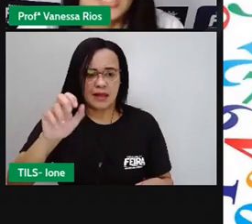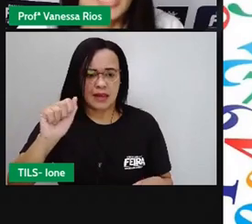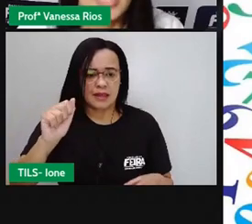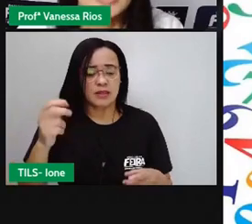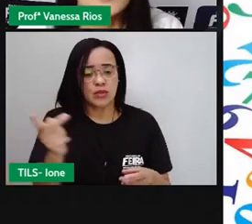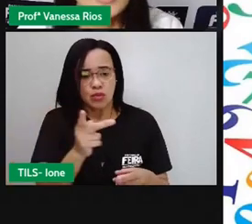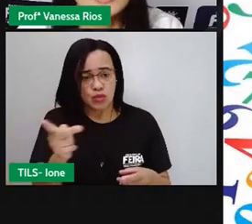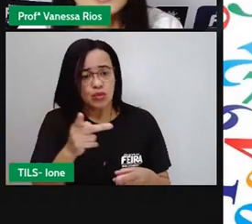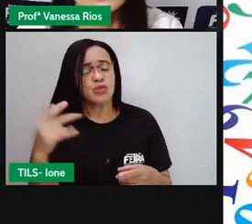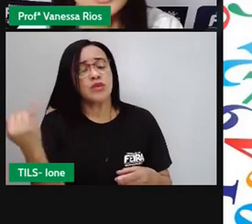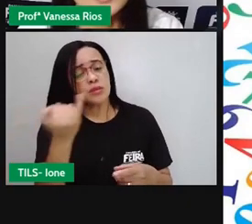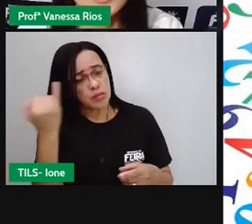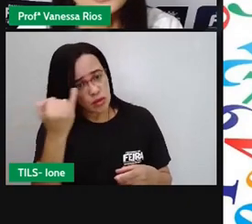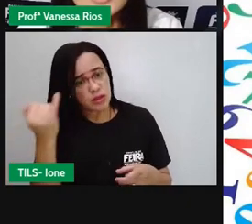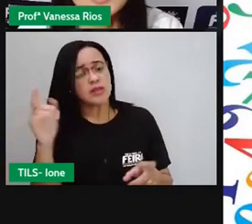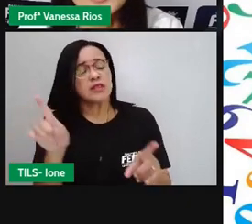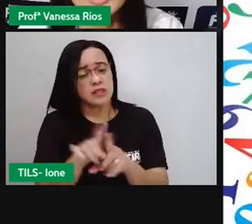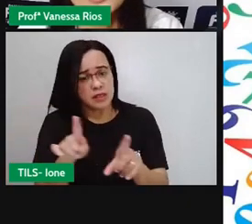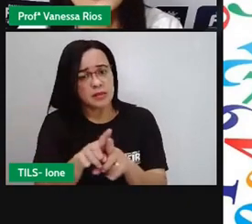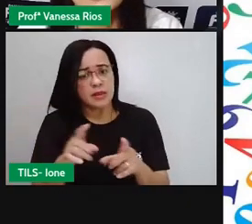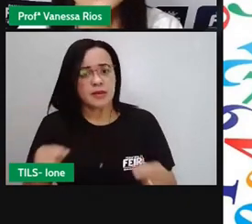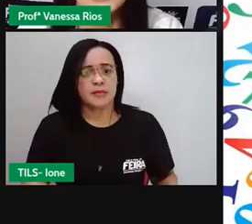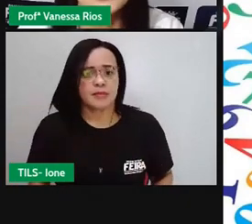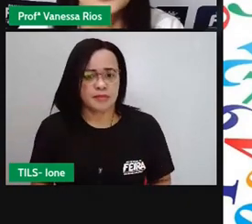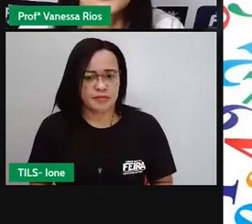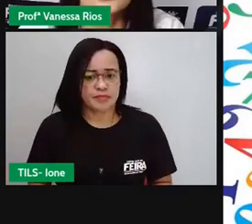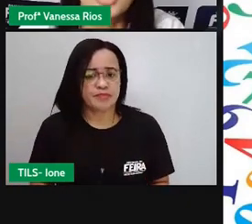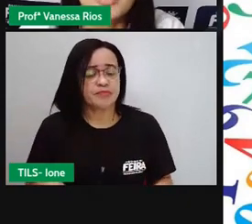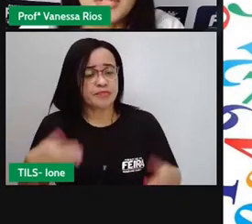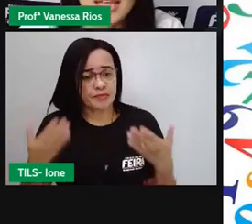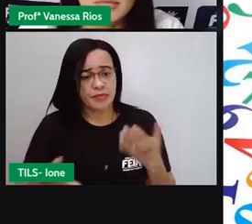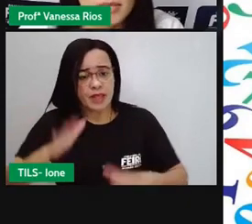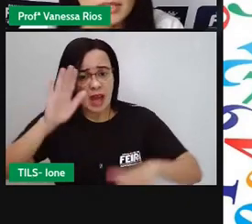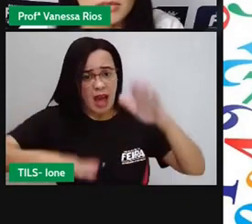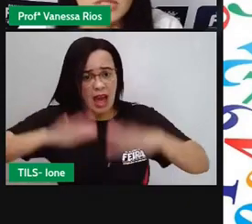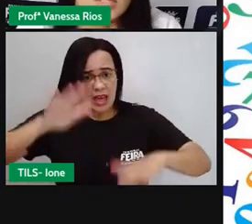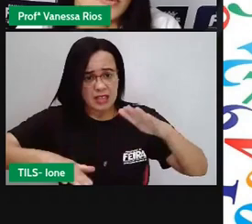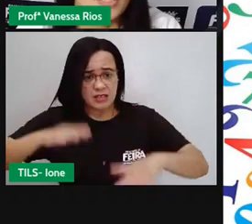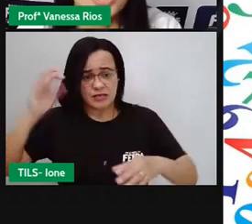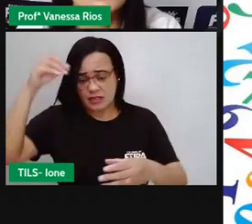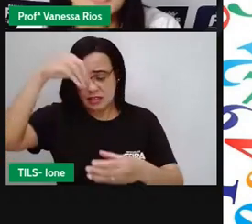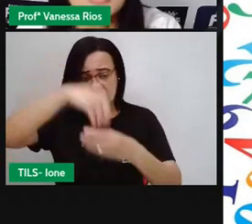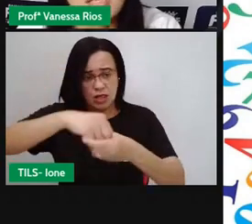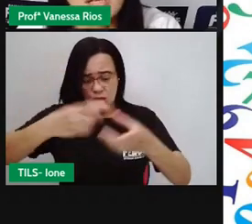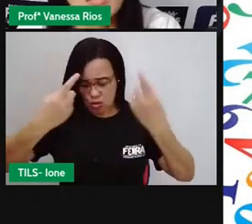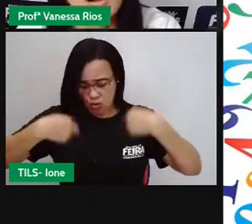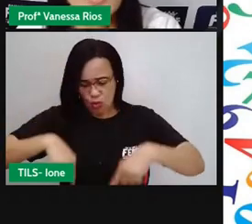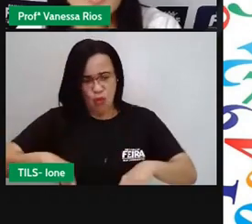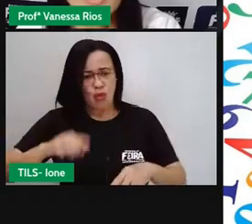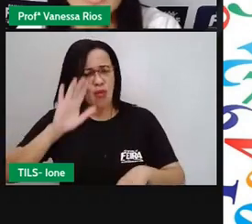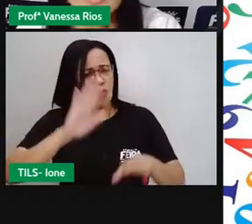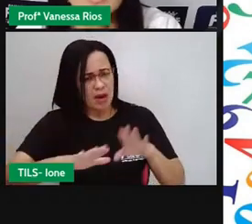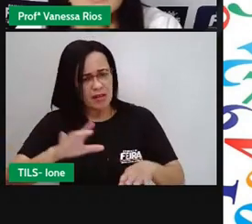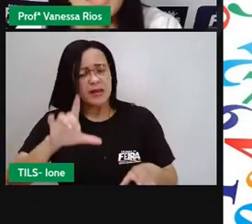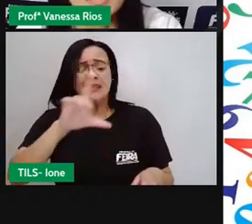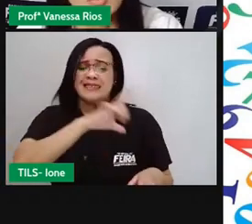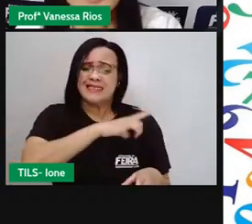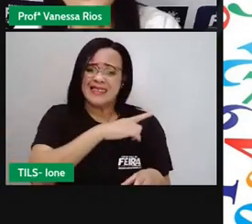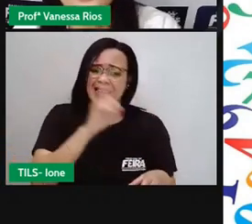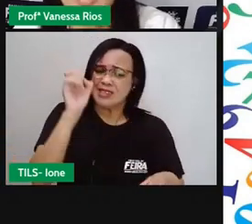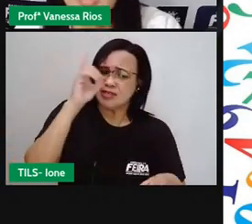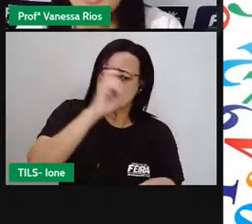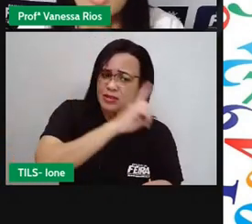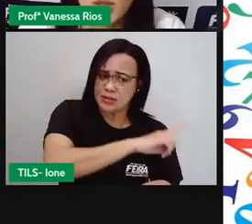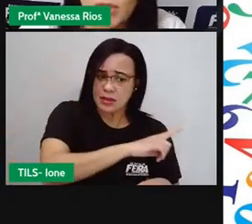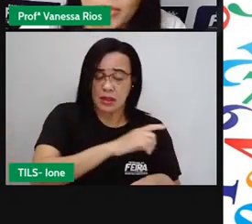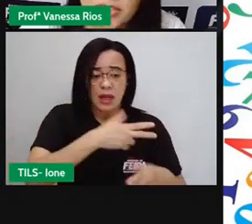E aí, às vezes, o nosso organismo tem dificuldade de ingerir os alimentos. Isso pode acontecer com alguma pessoa